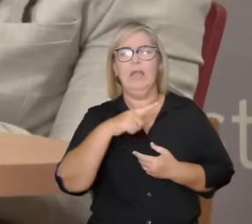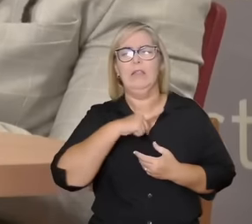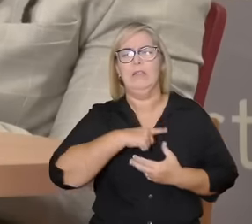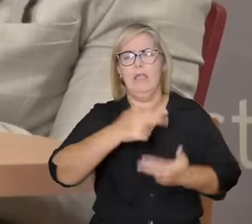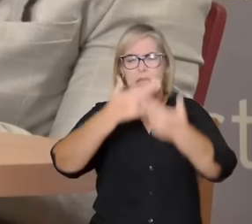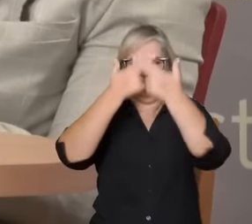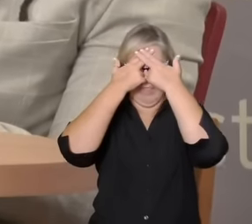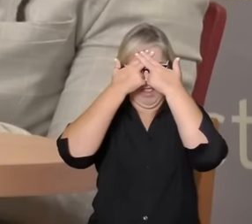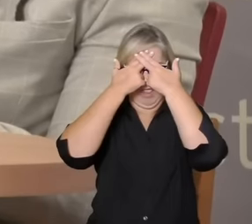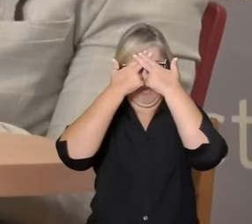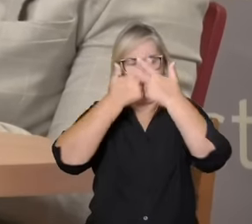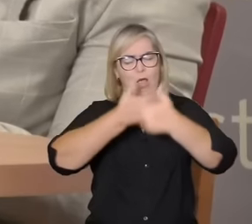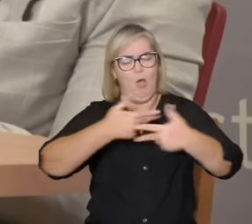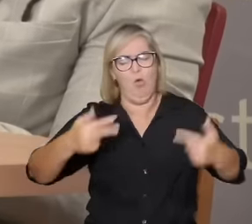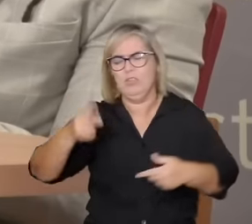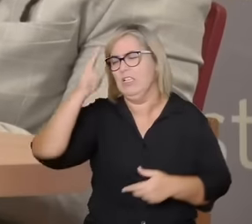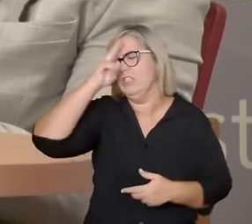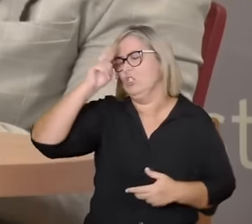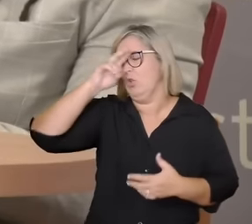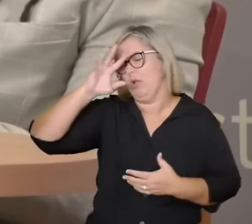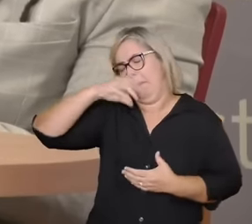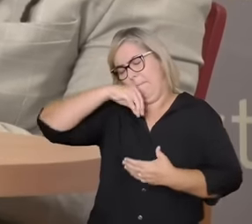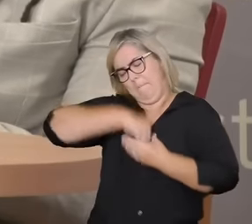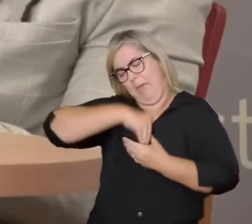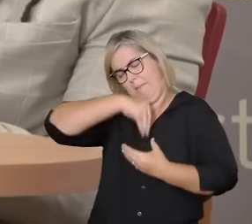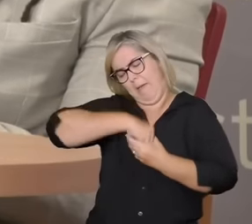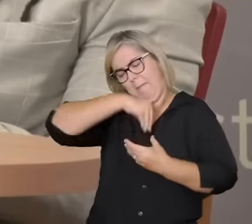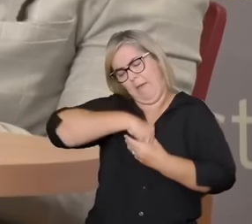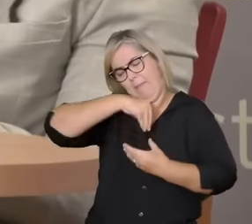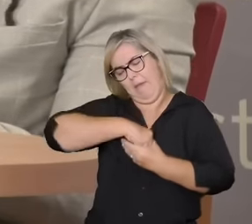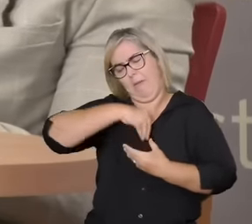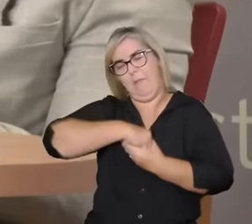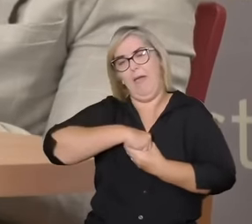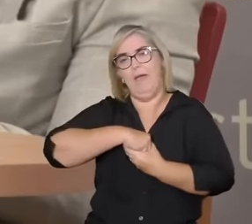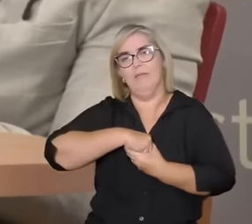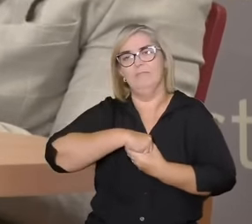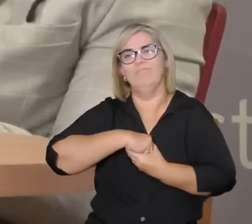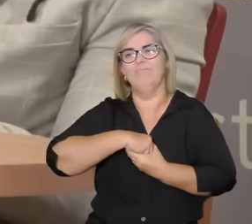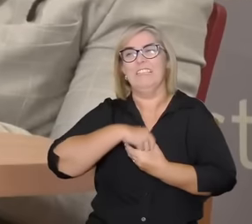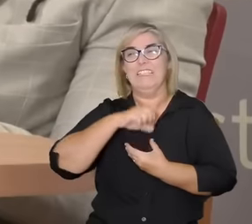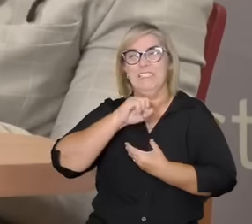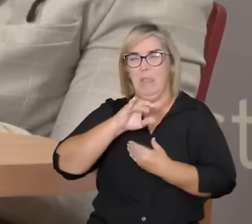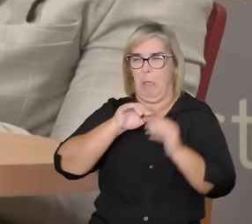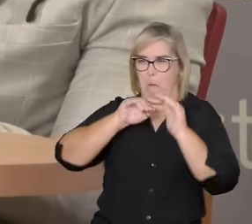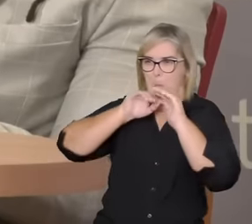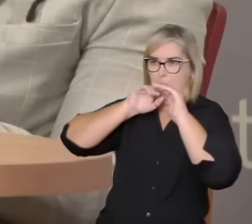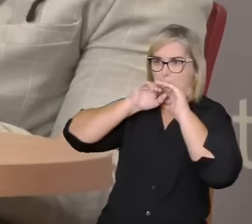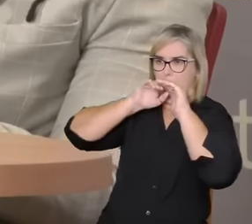desencontro um bioma afetivo envenenado destrói aquele corpo